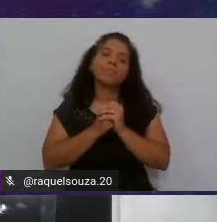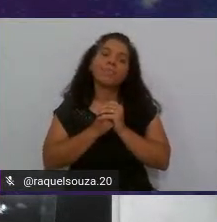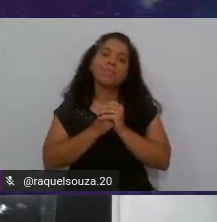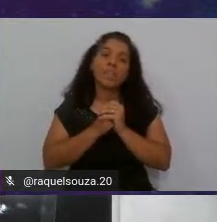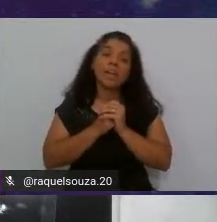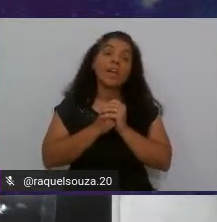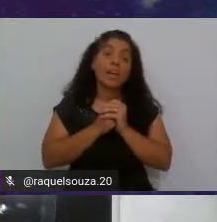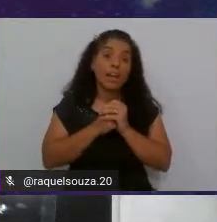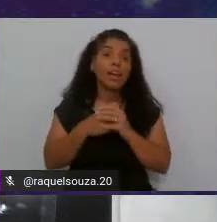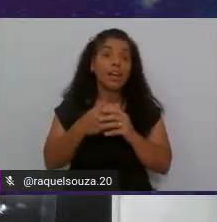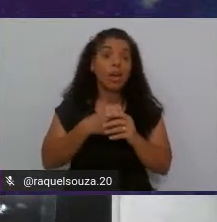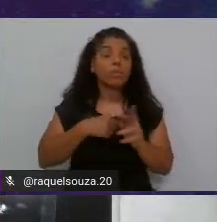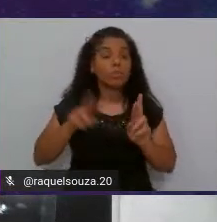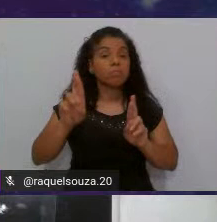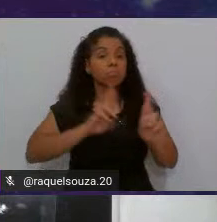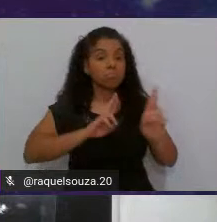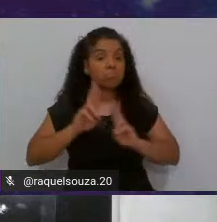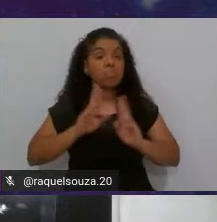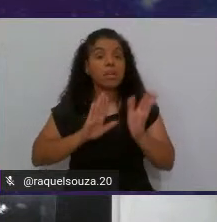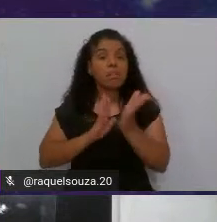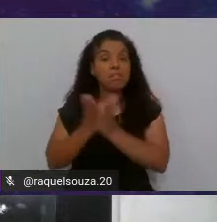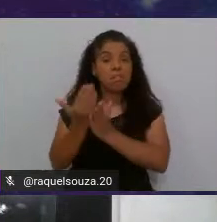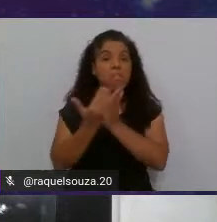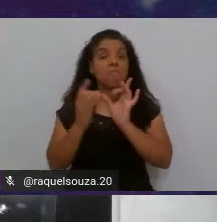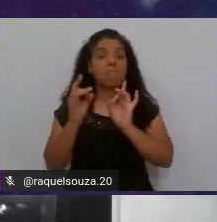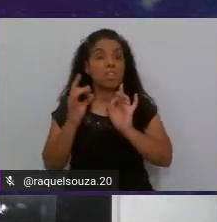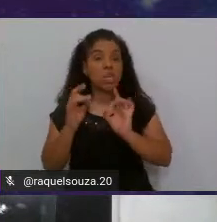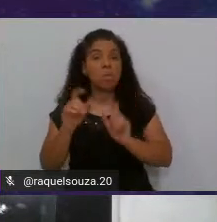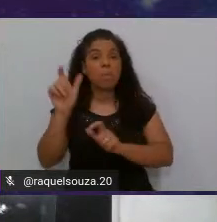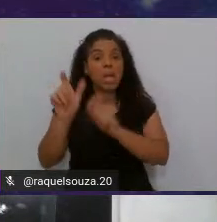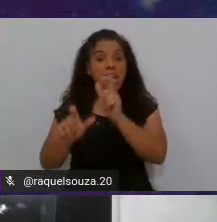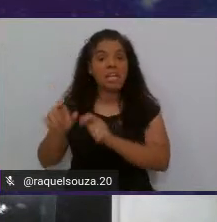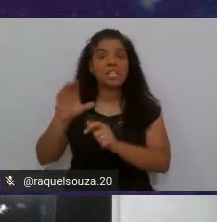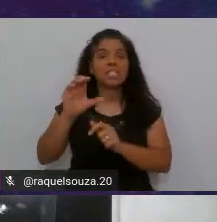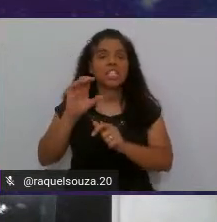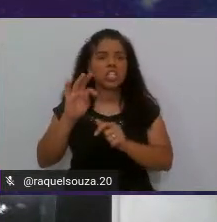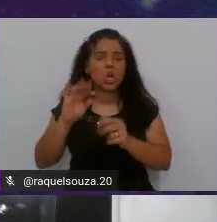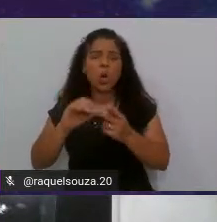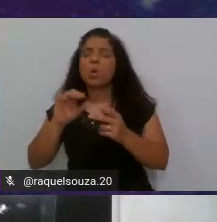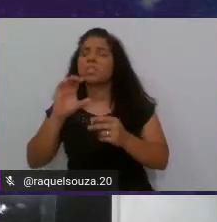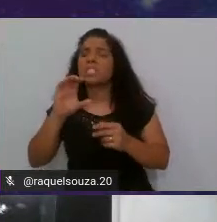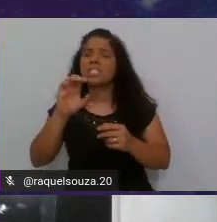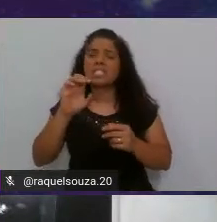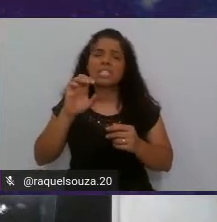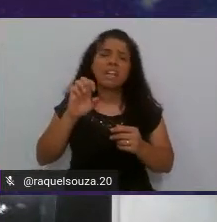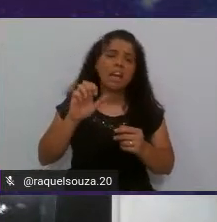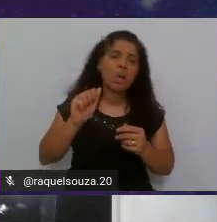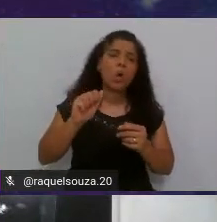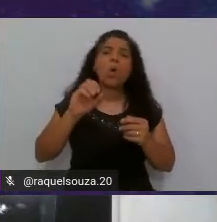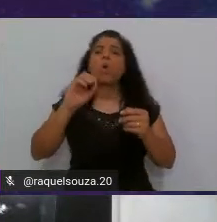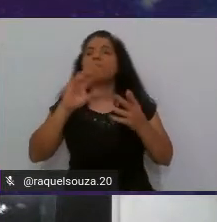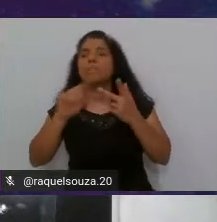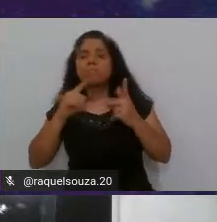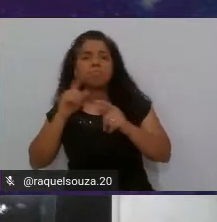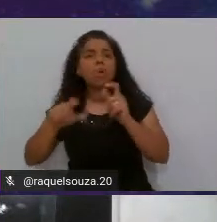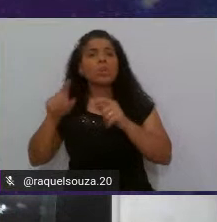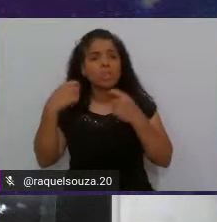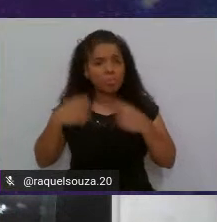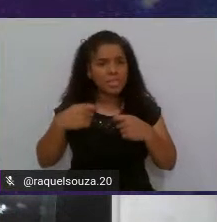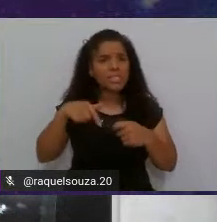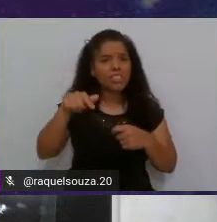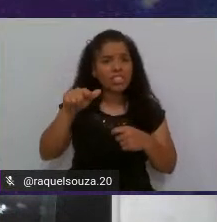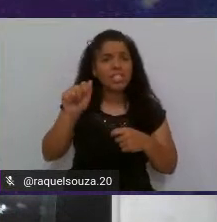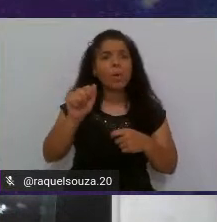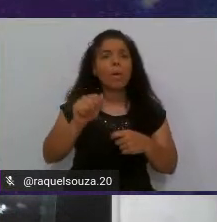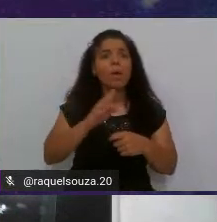eu tive retorno, eu tive feedbacks de CTO, de CIO, que me chamaram e falaram, Bruna, a gente precisa de QA com esse